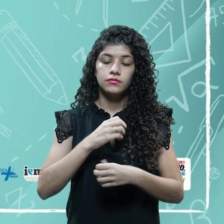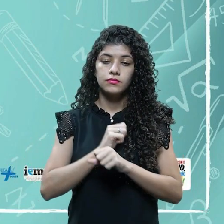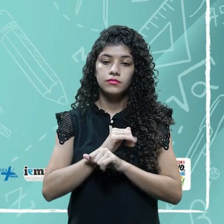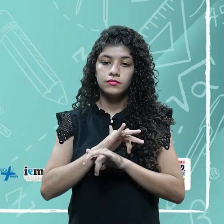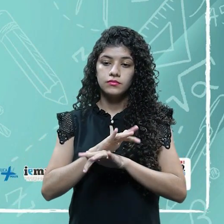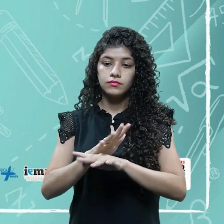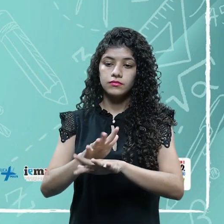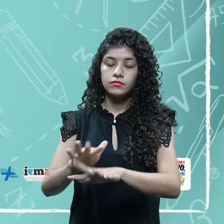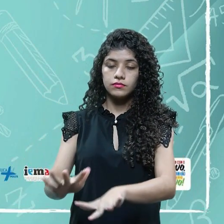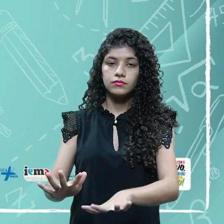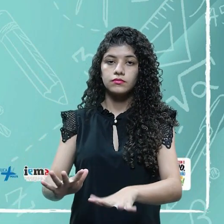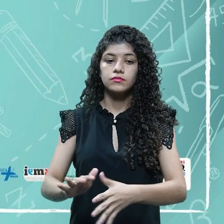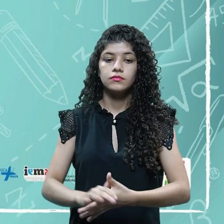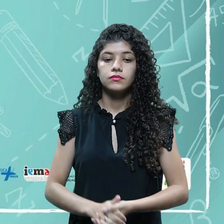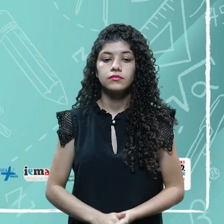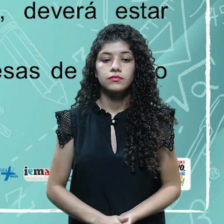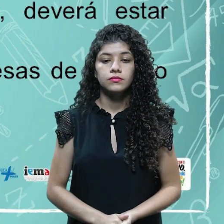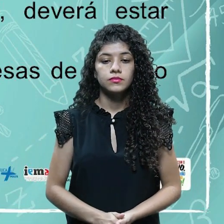ou particular.